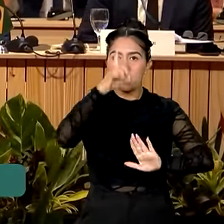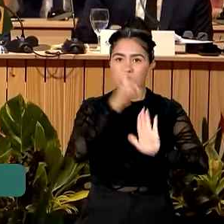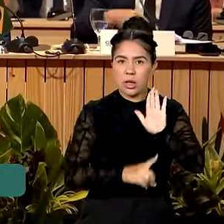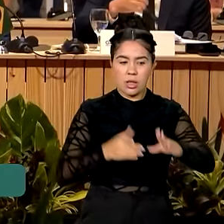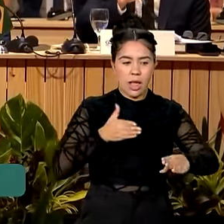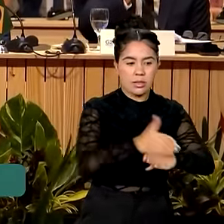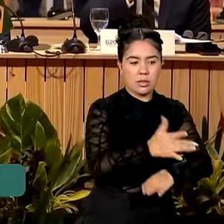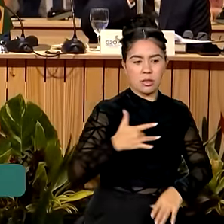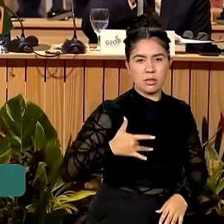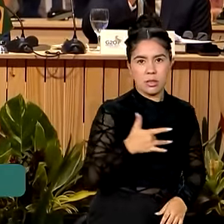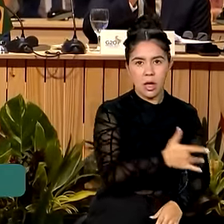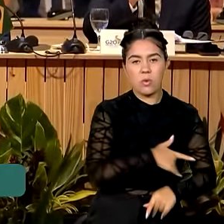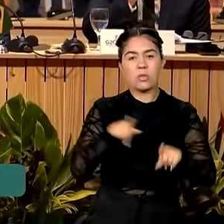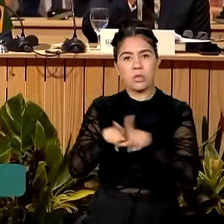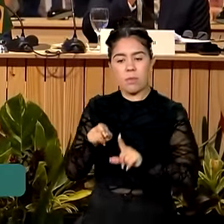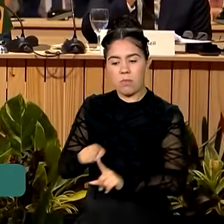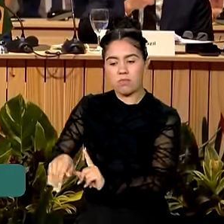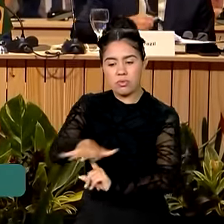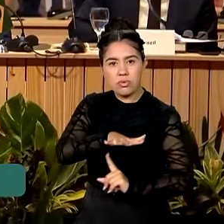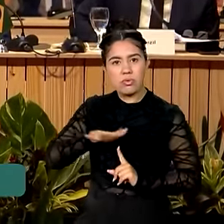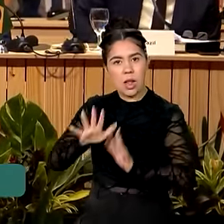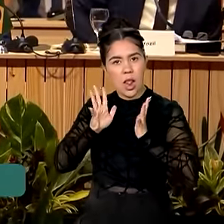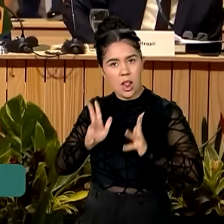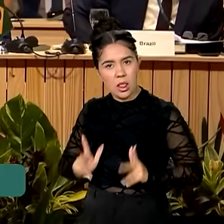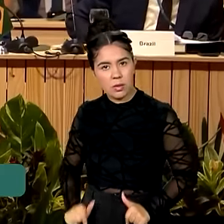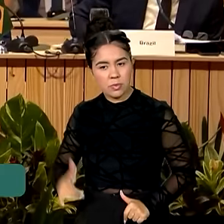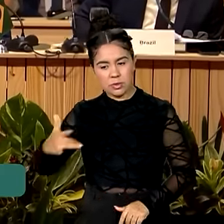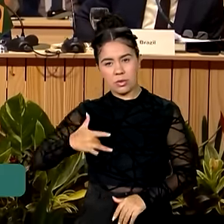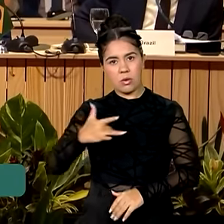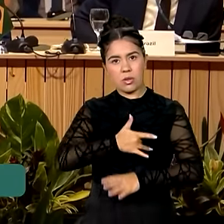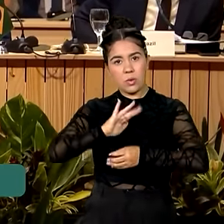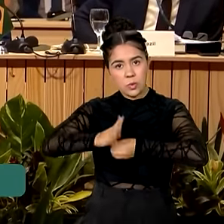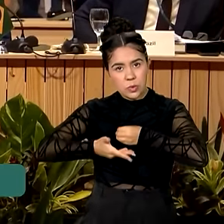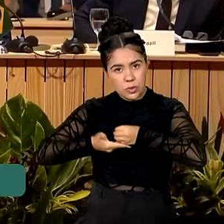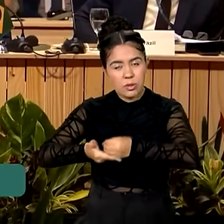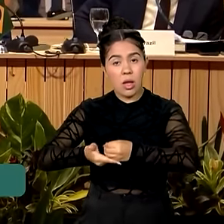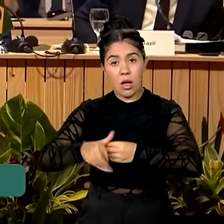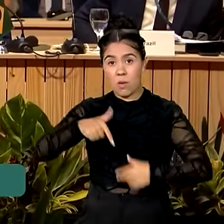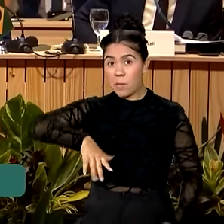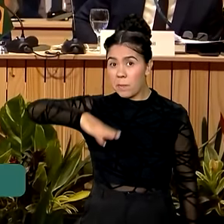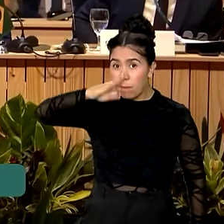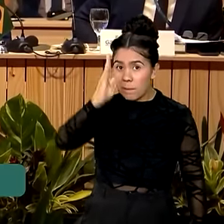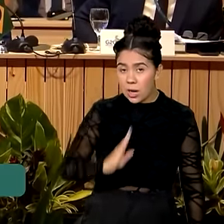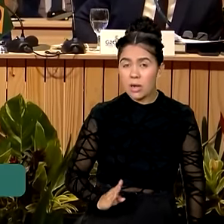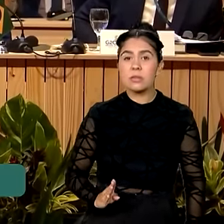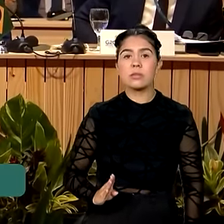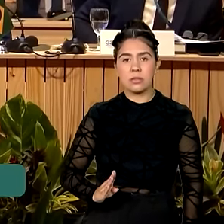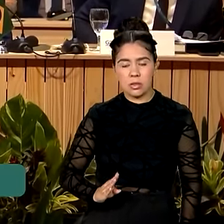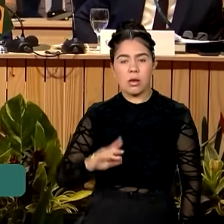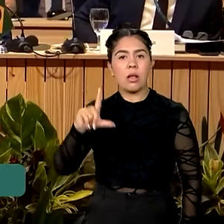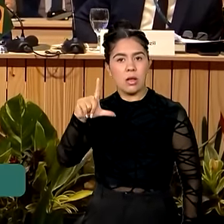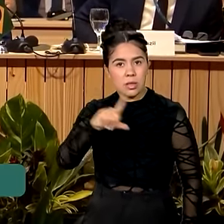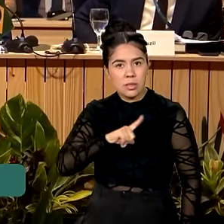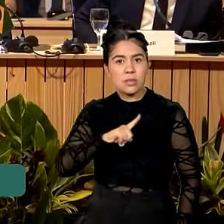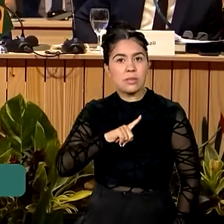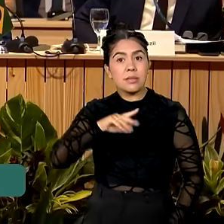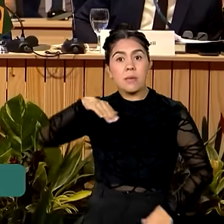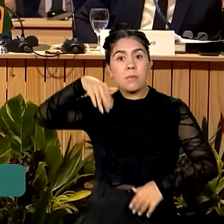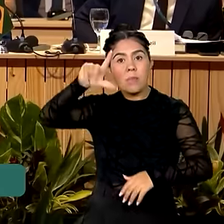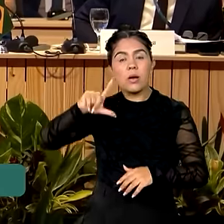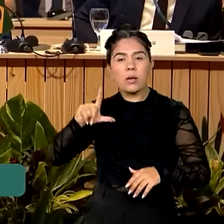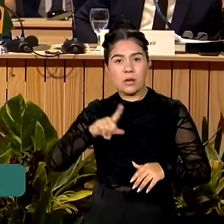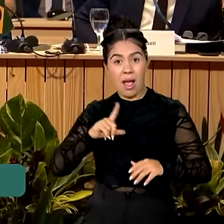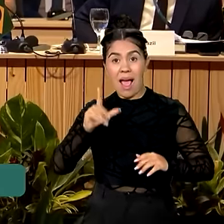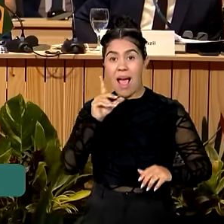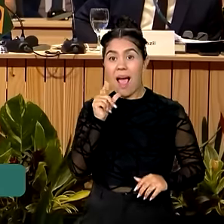e a um meio ambiente limpo, saudável e sustentável. O Brasil detém uma das maiores reservas de água